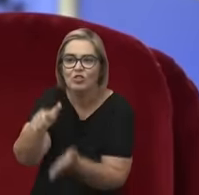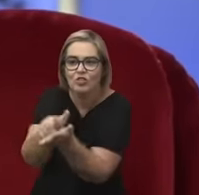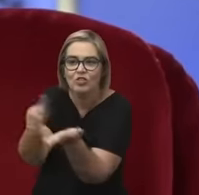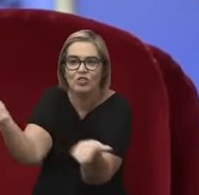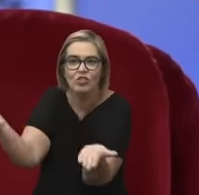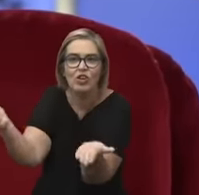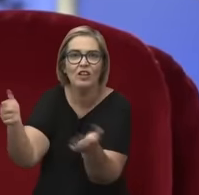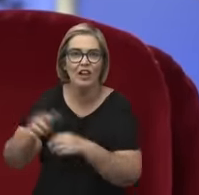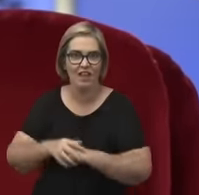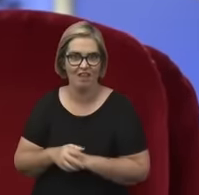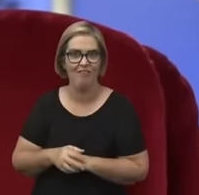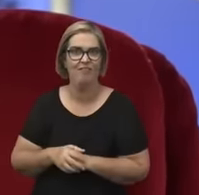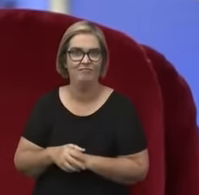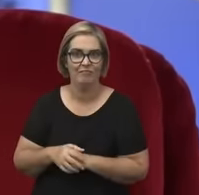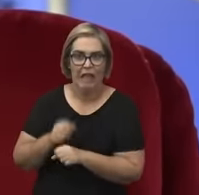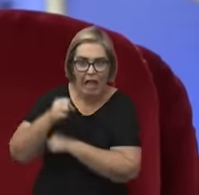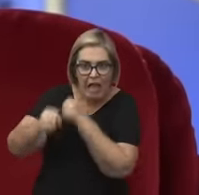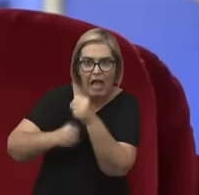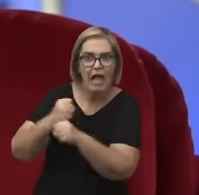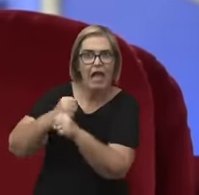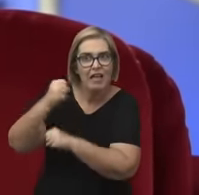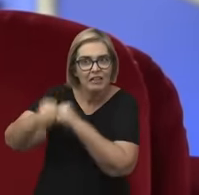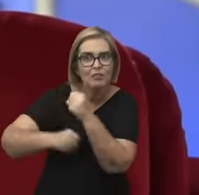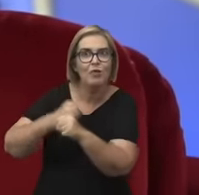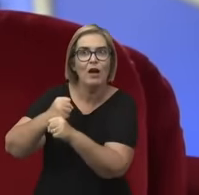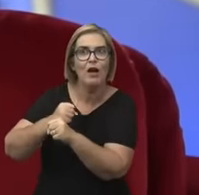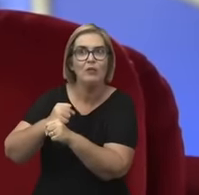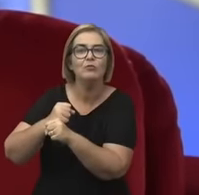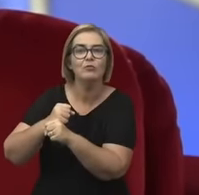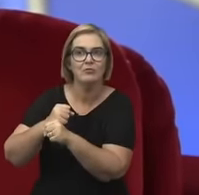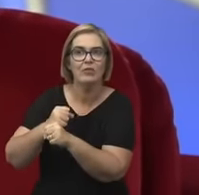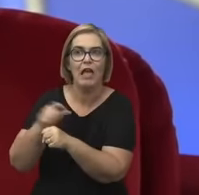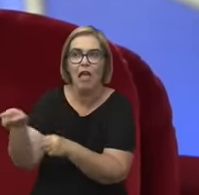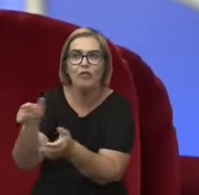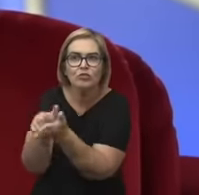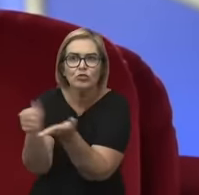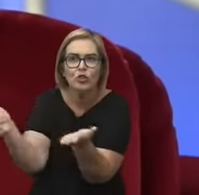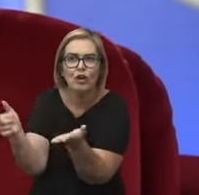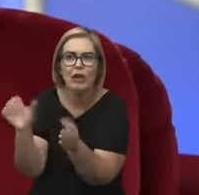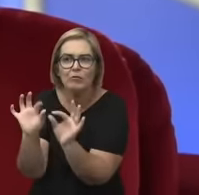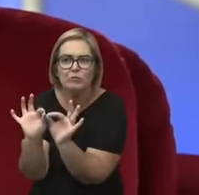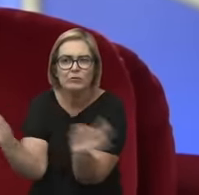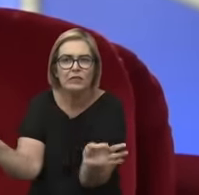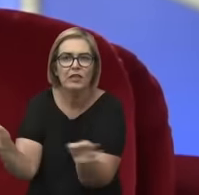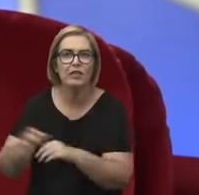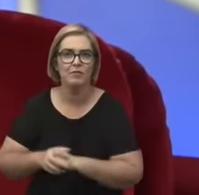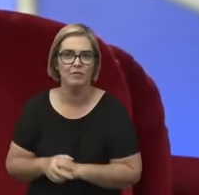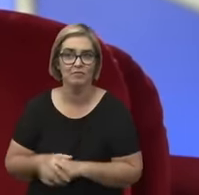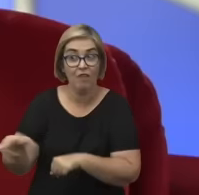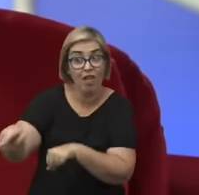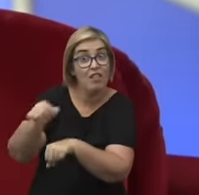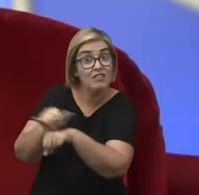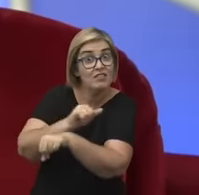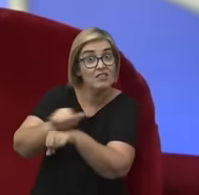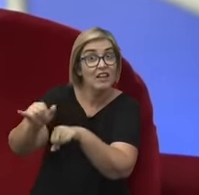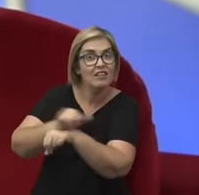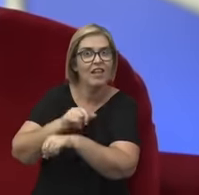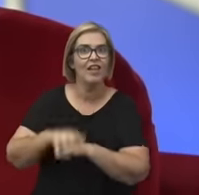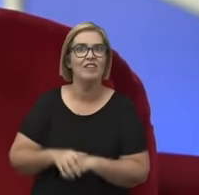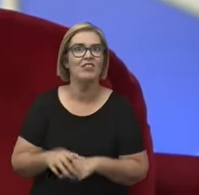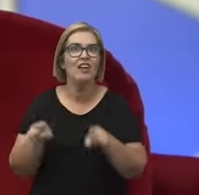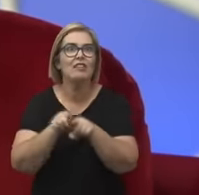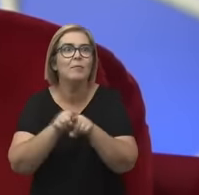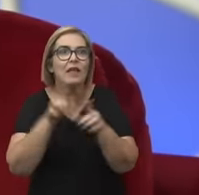de diversos anos e depois solidificados em um livro. Então, o ensaio como forma filosófica, o panfleto, a peça de teatro,